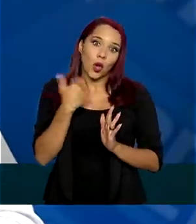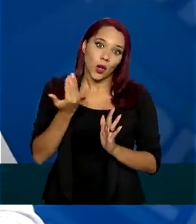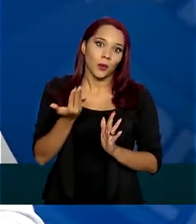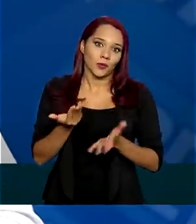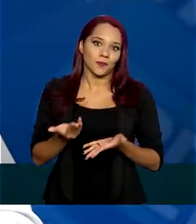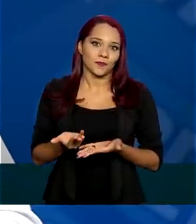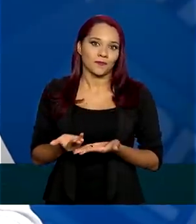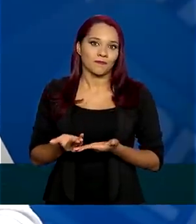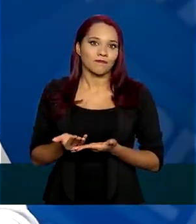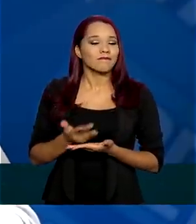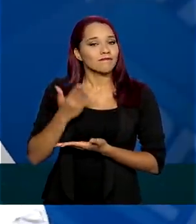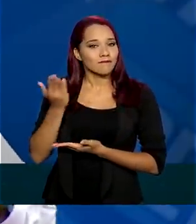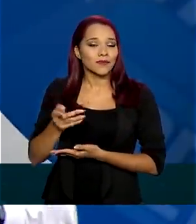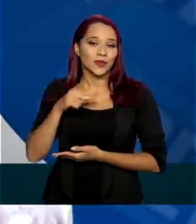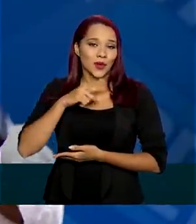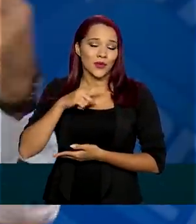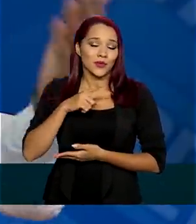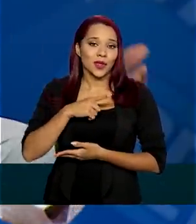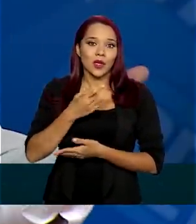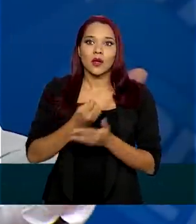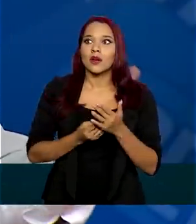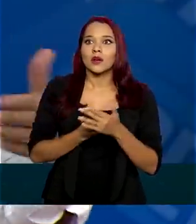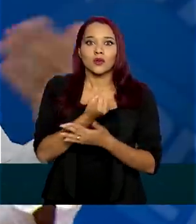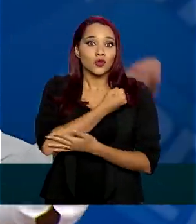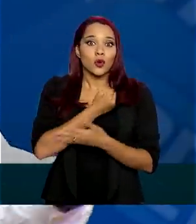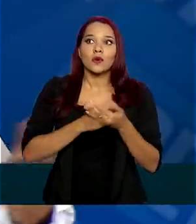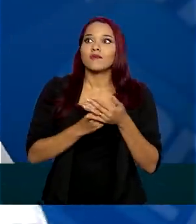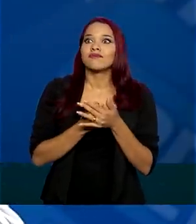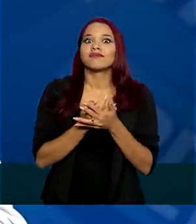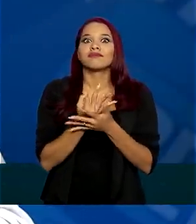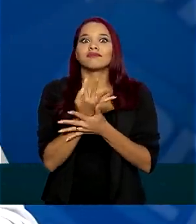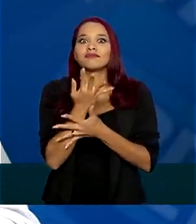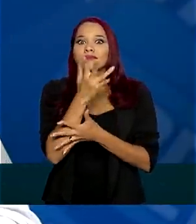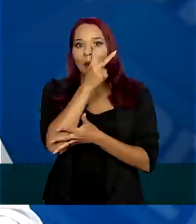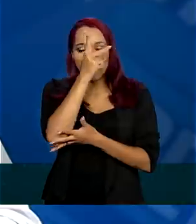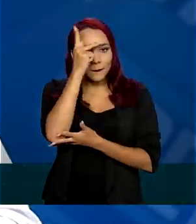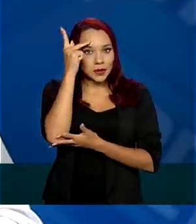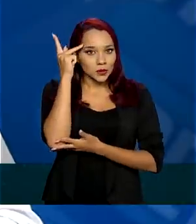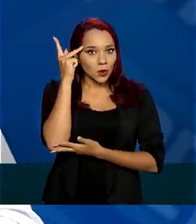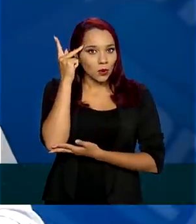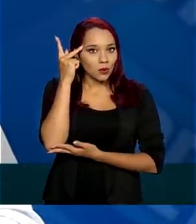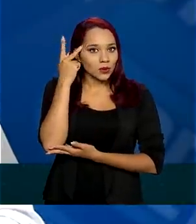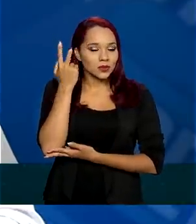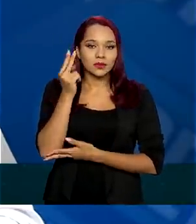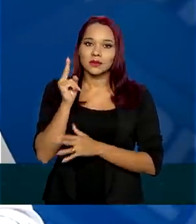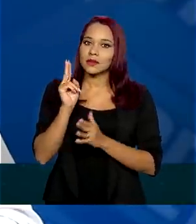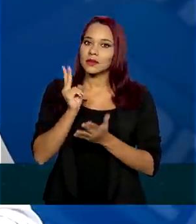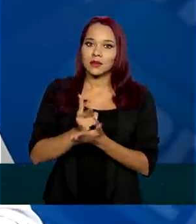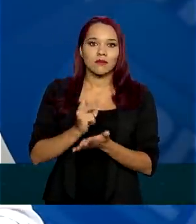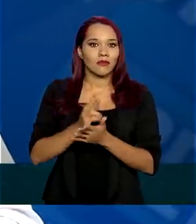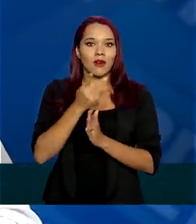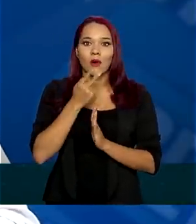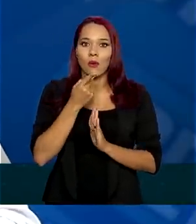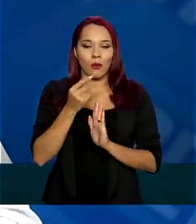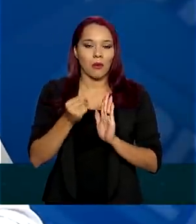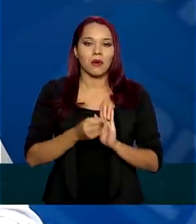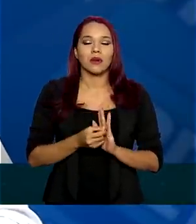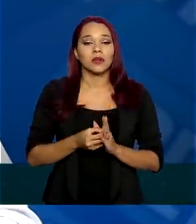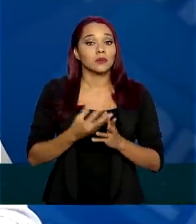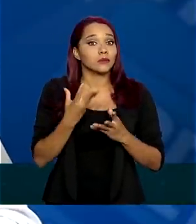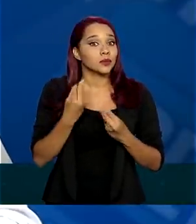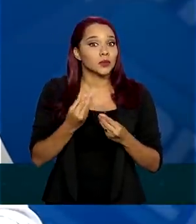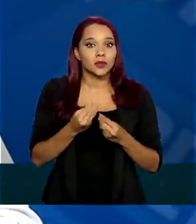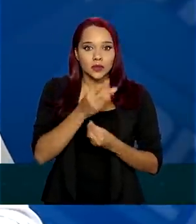óbito. Então, a gente tem assim um número enorme de pessoas que a gente sempre colocou, a grande maioria